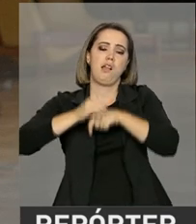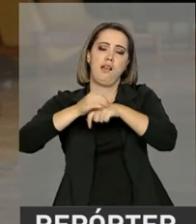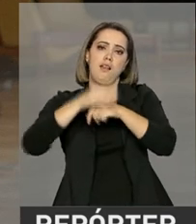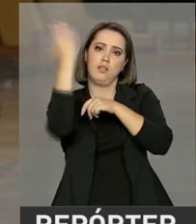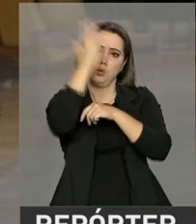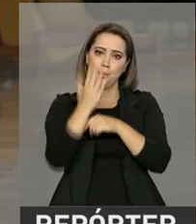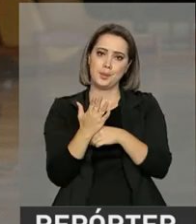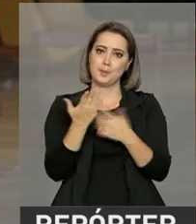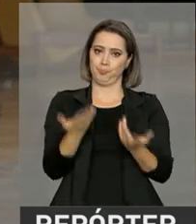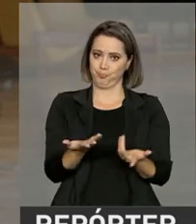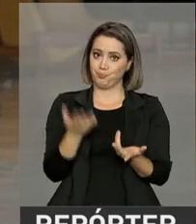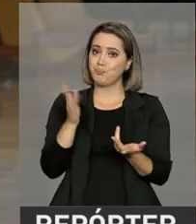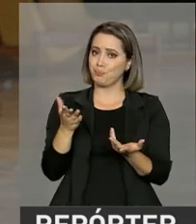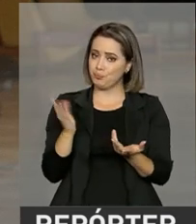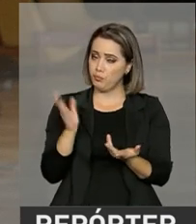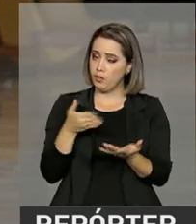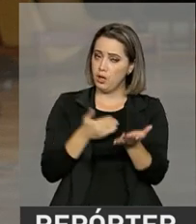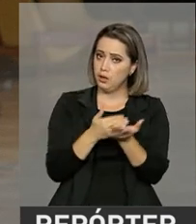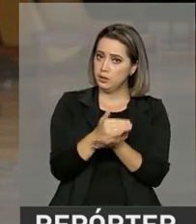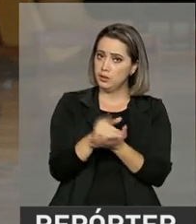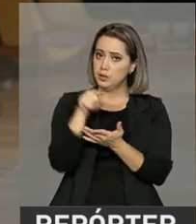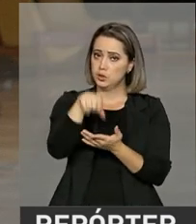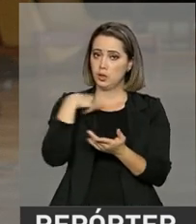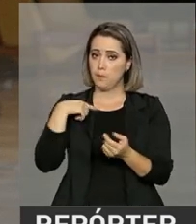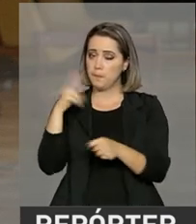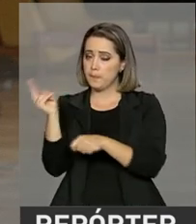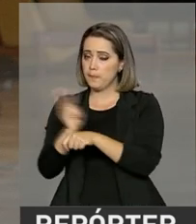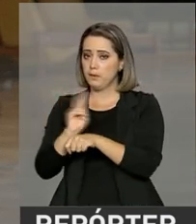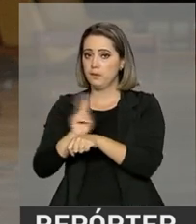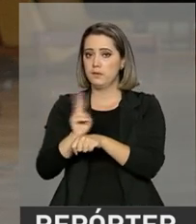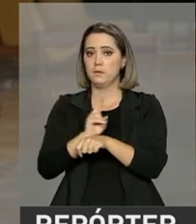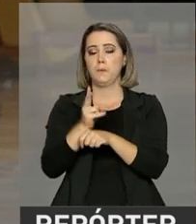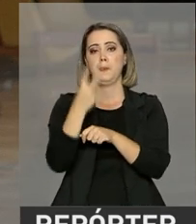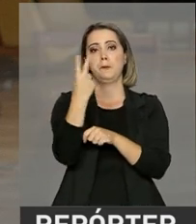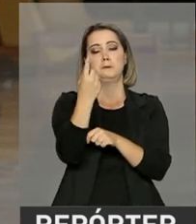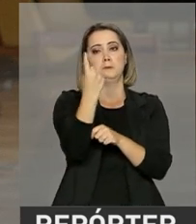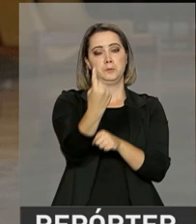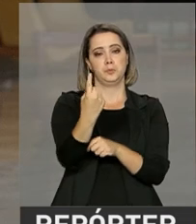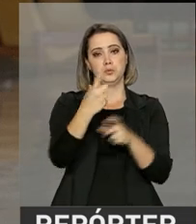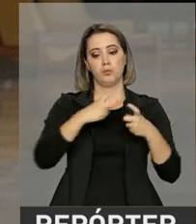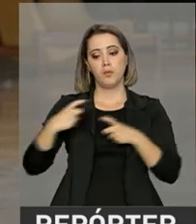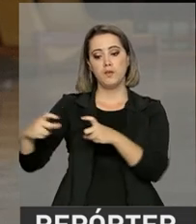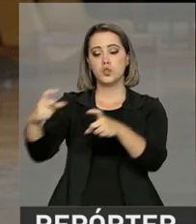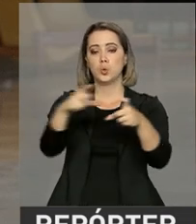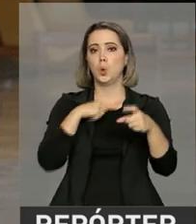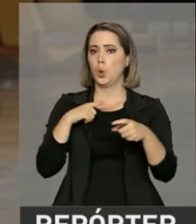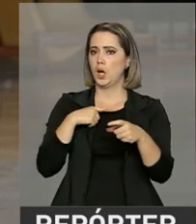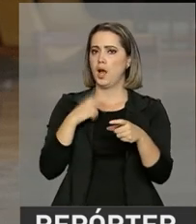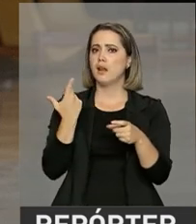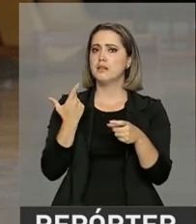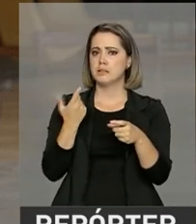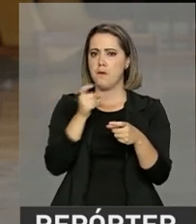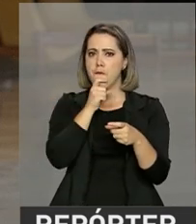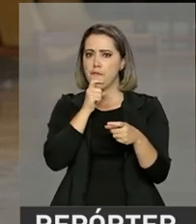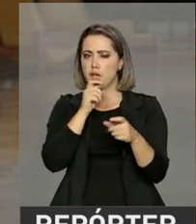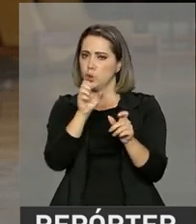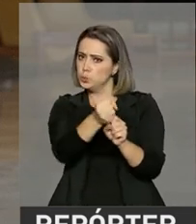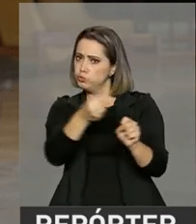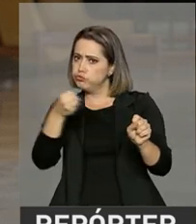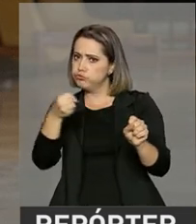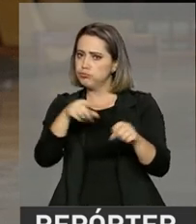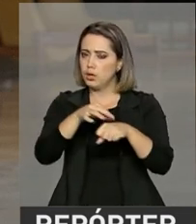auditoria em 21 frigoríficos que estão sendo investigados pela operação. Três deles foram